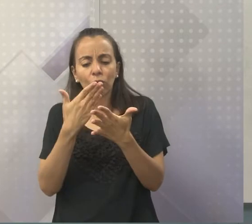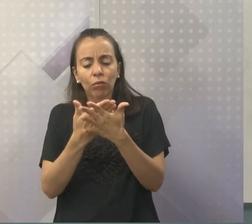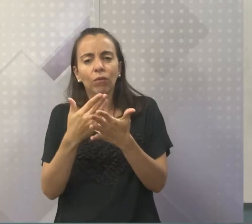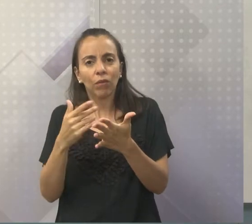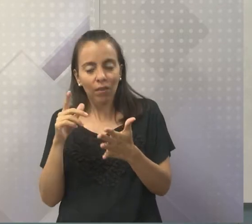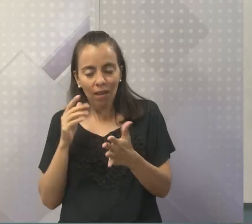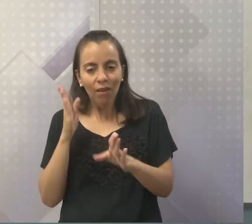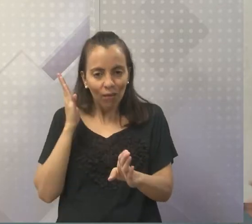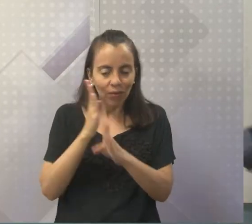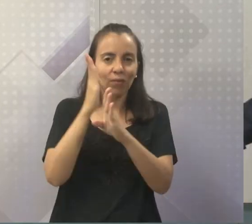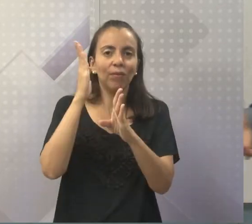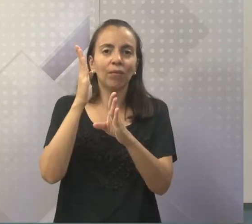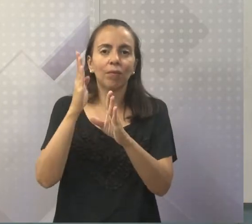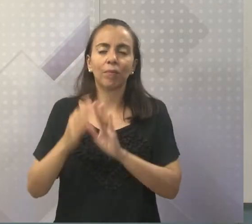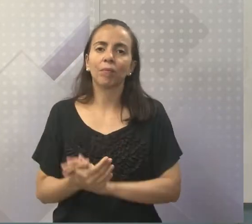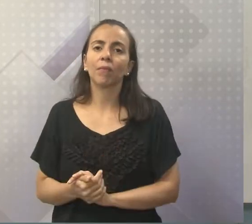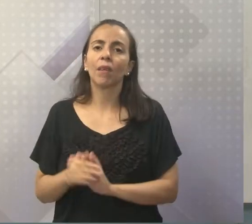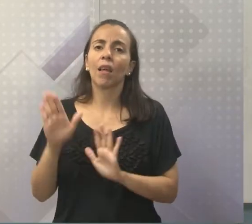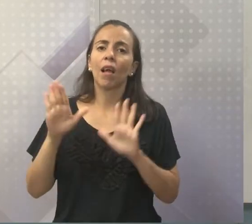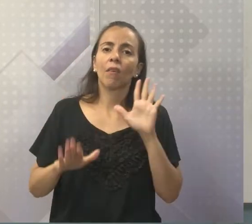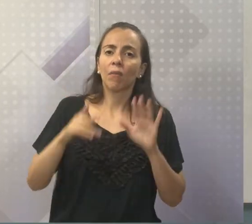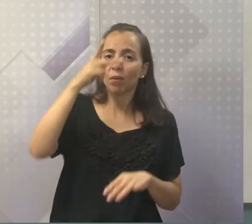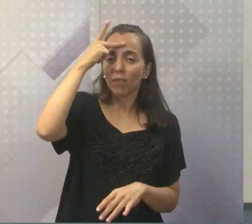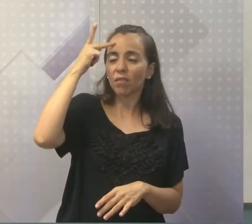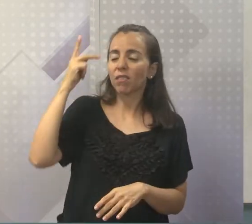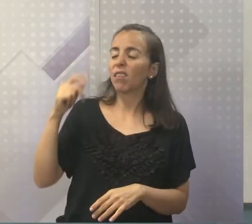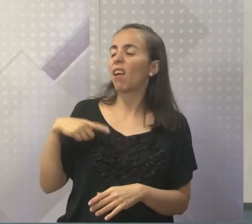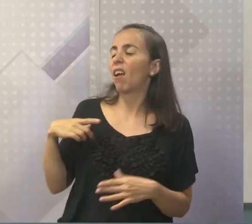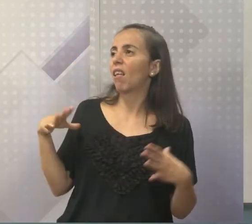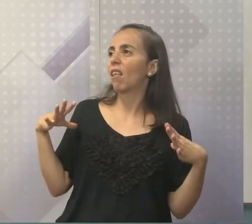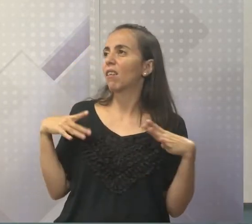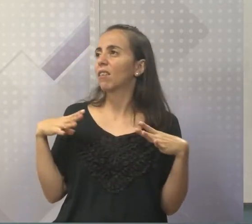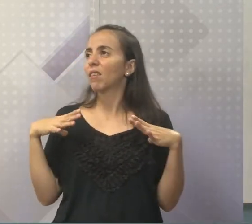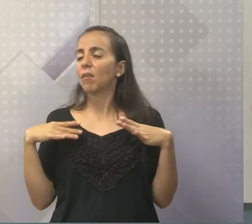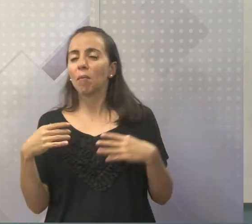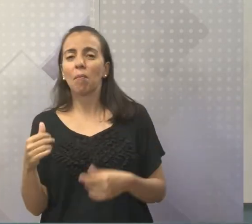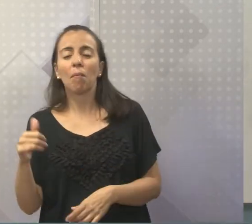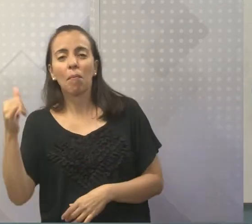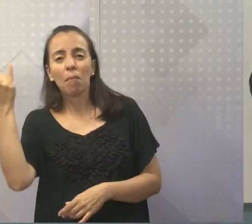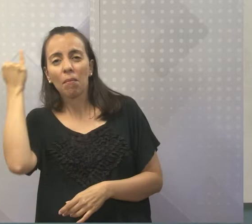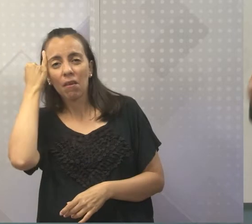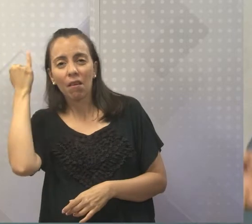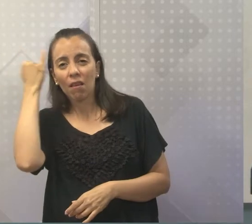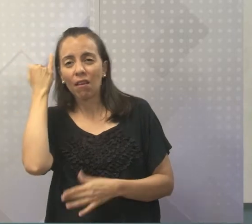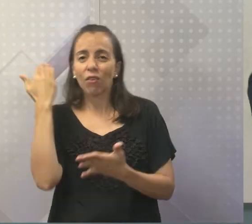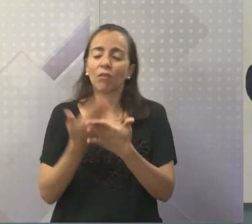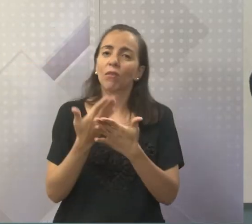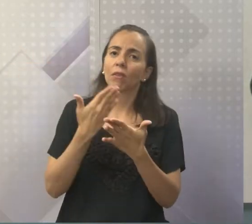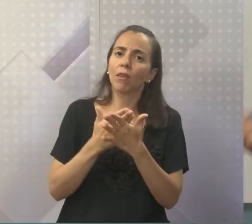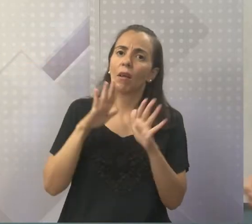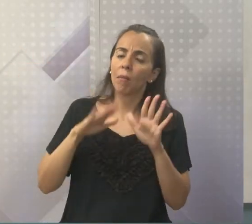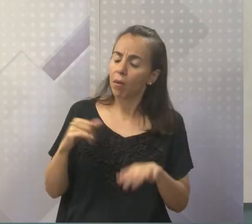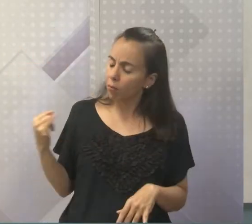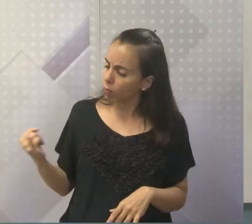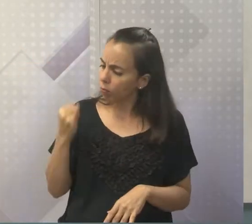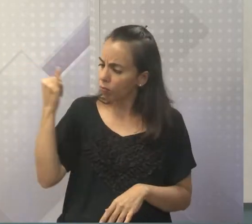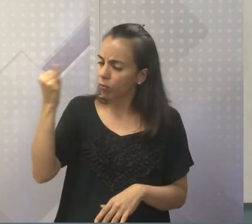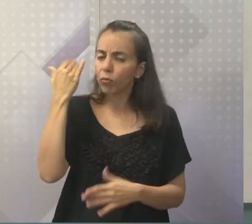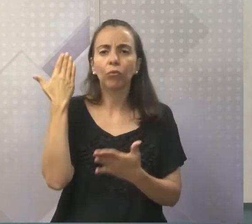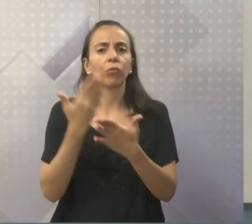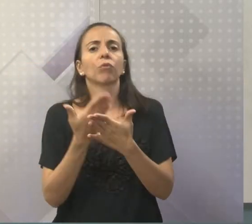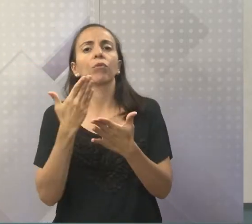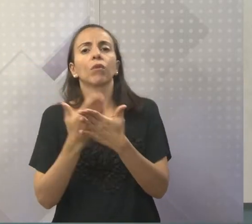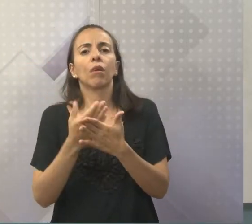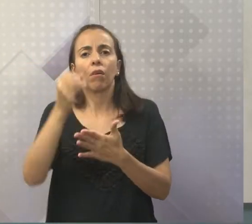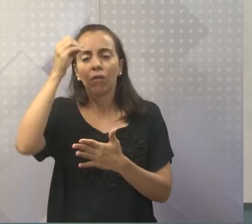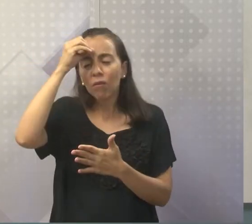Certo? E muitas das vezes a gente não quer estudar, não isso? É por isso que eu sempre chamo vocês para estudar, para conhecer, porque